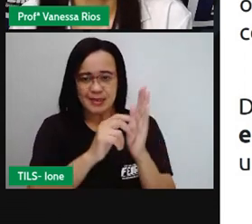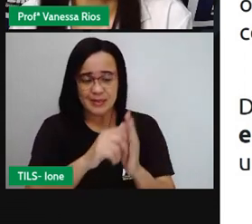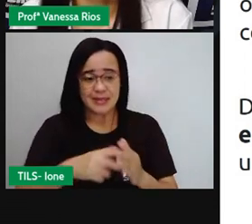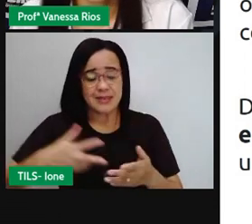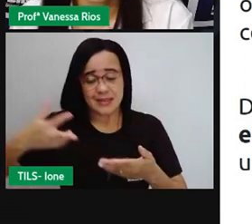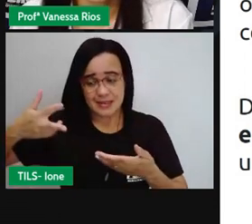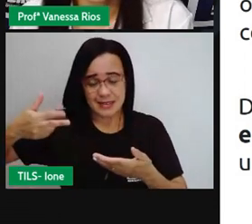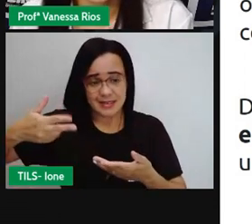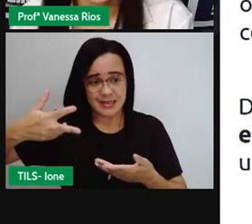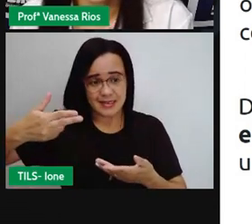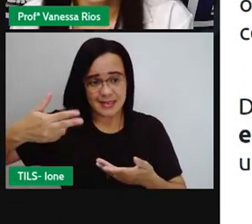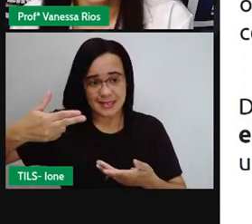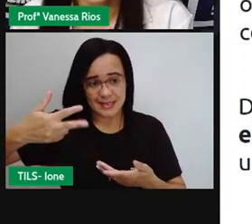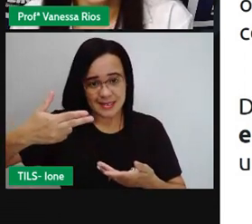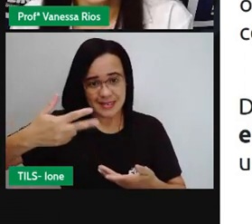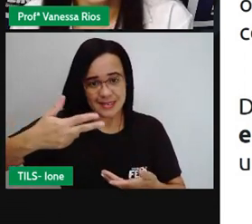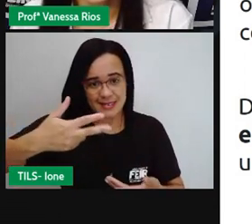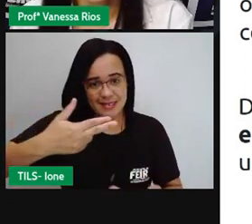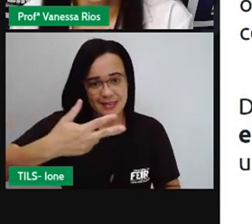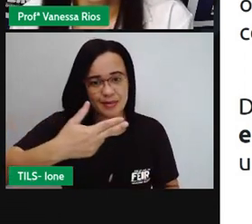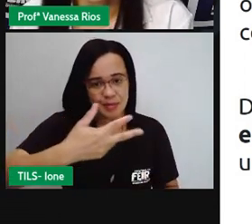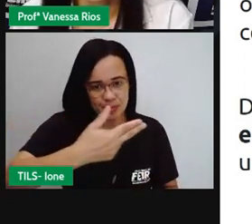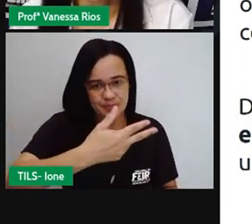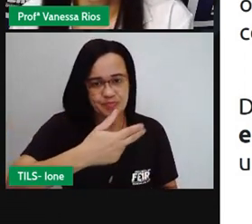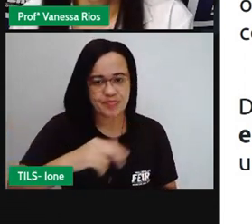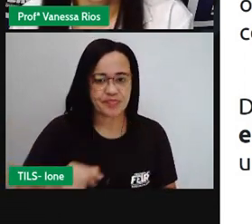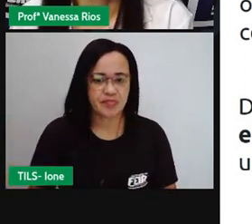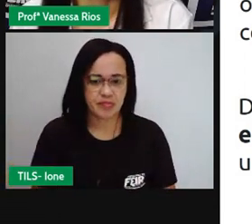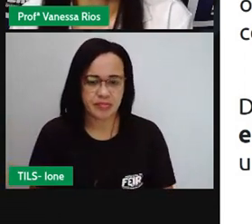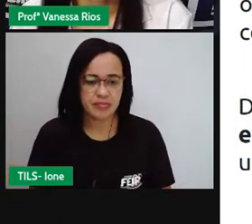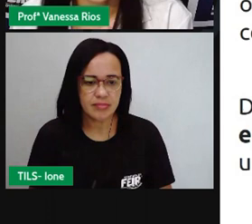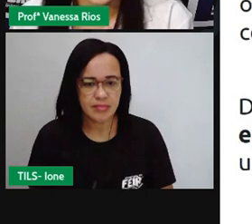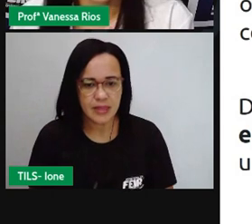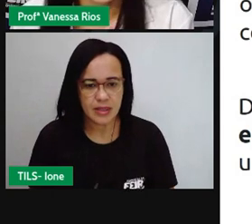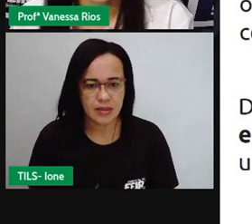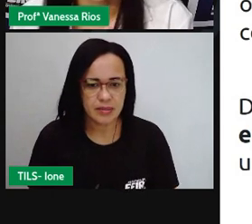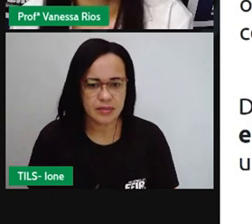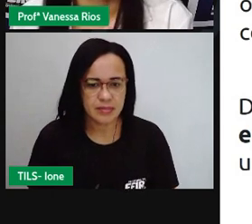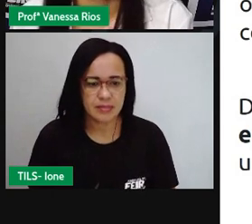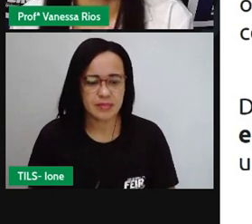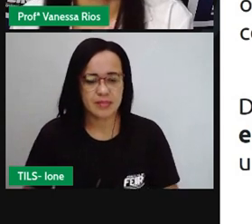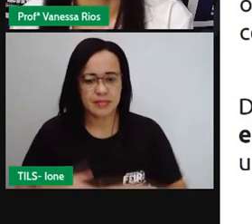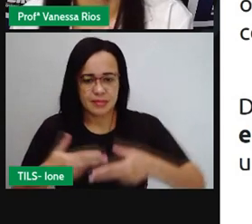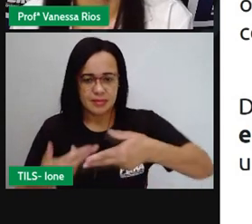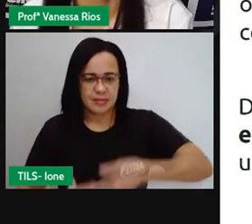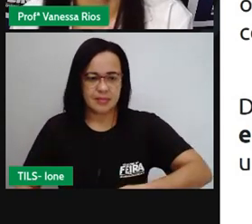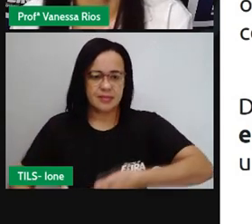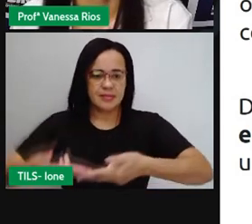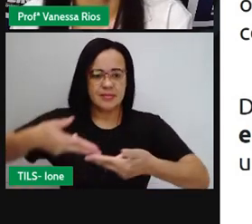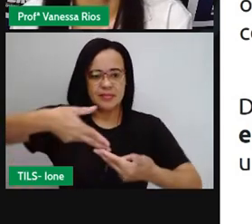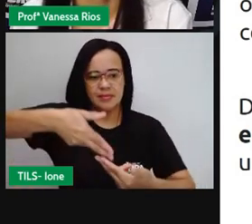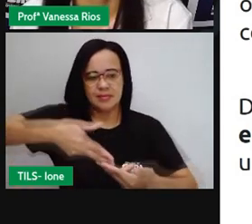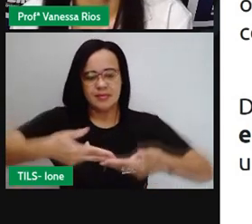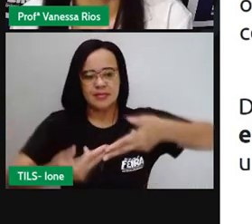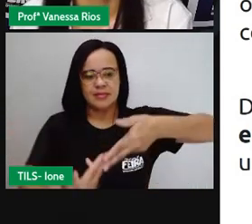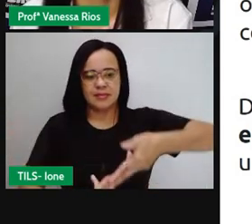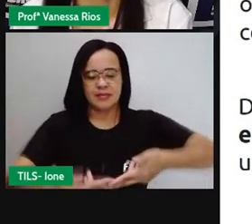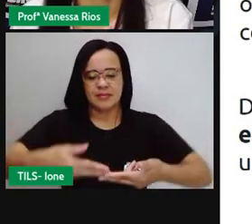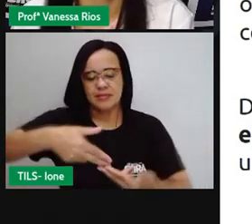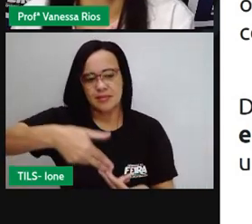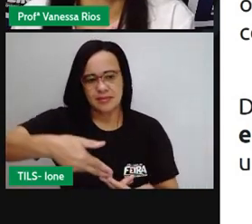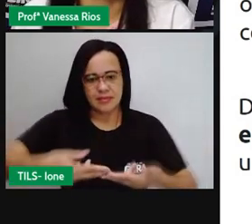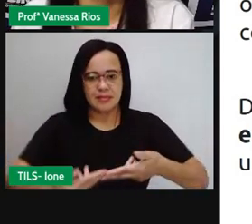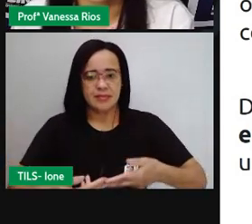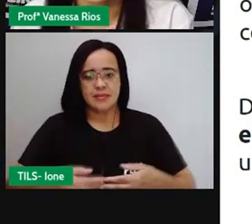na tesoura, na gangorra, né, que é um brinquedo, na